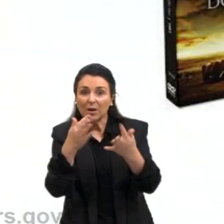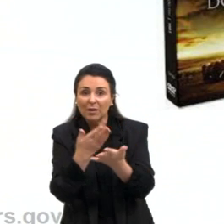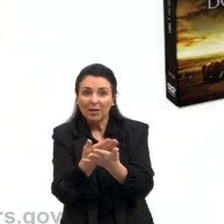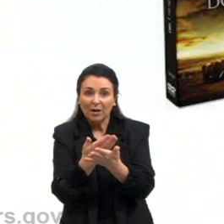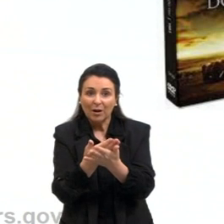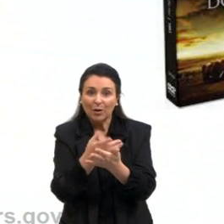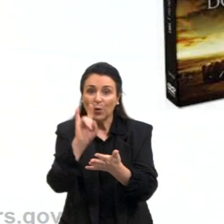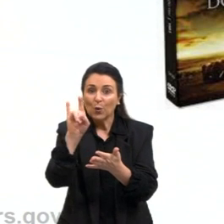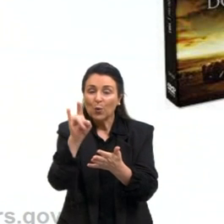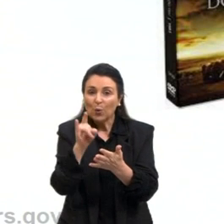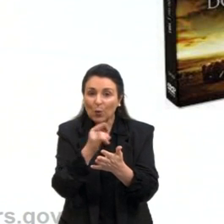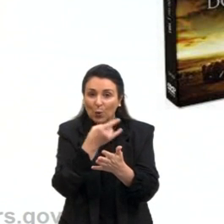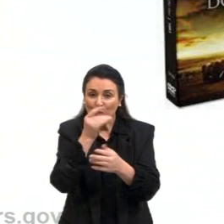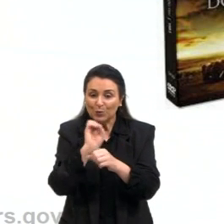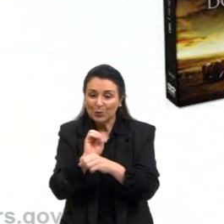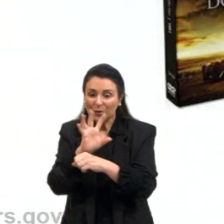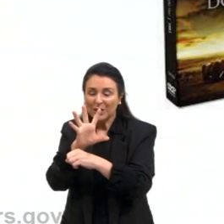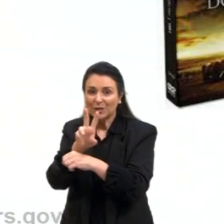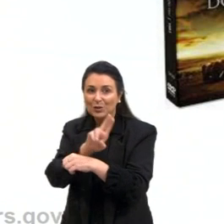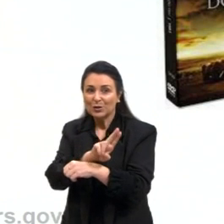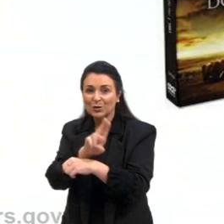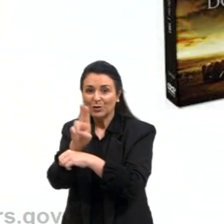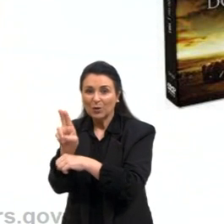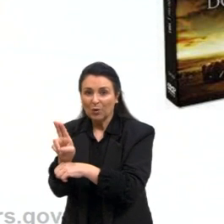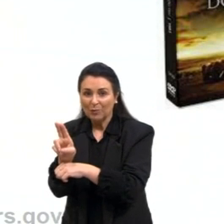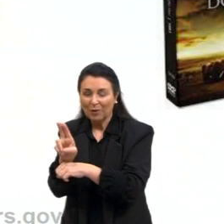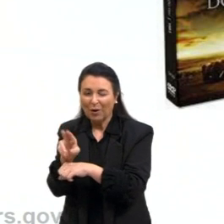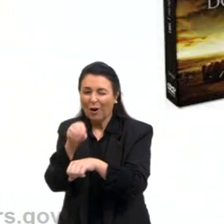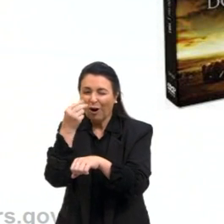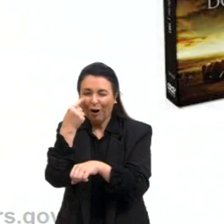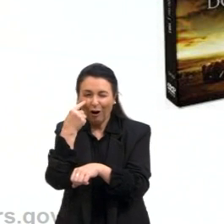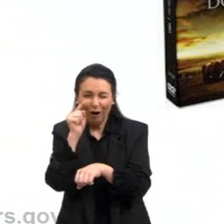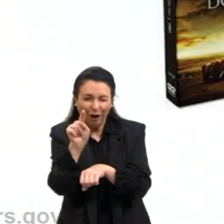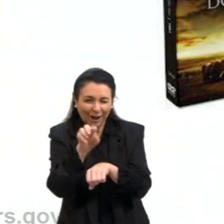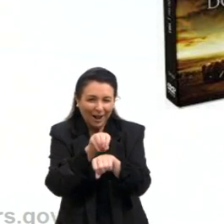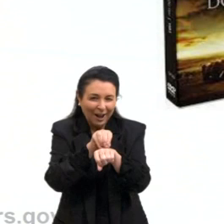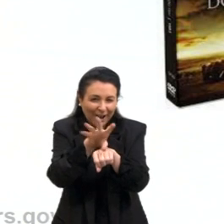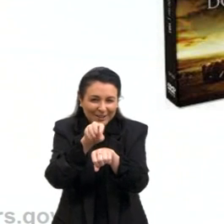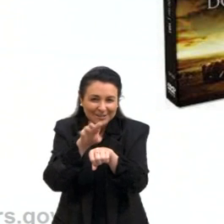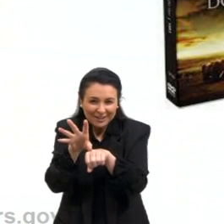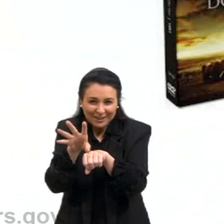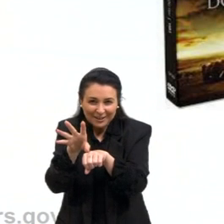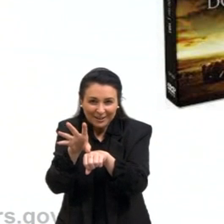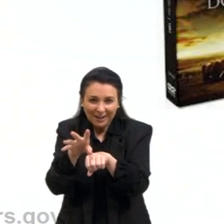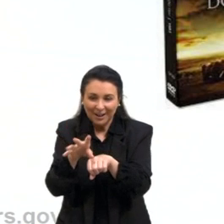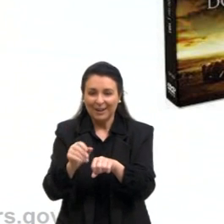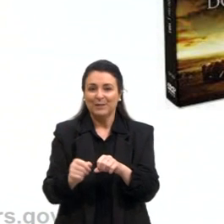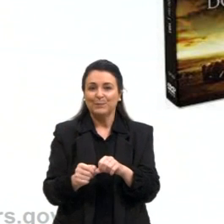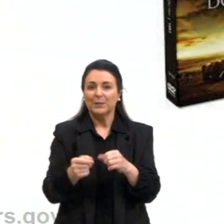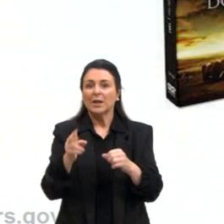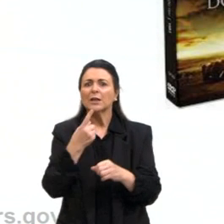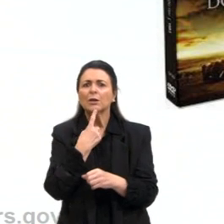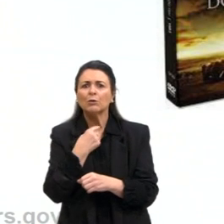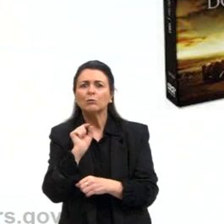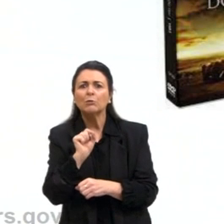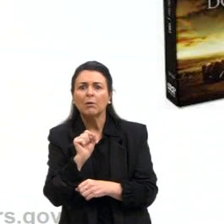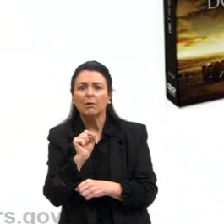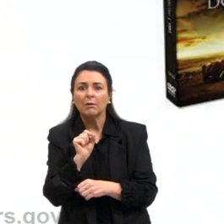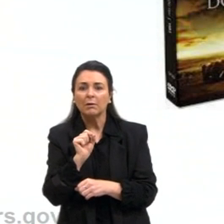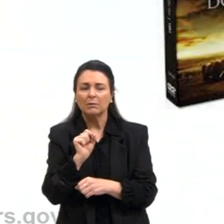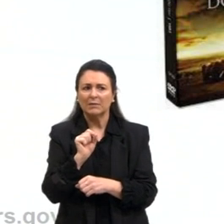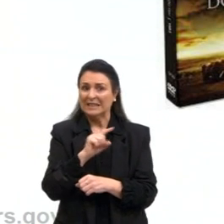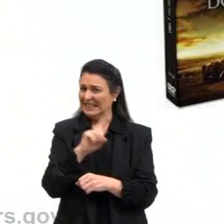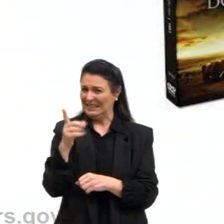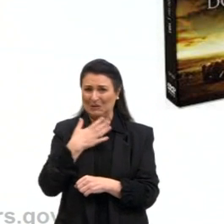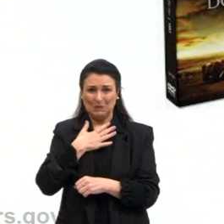último slide que se chama Te Liga na Dica, quem gostou do assunto da aula de hoje e quem não gostou também,